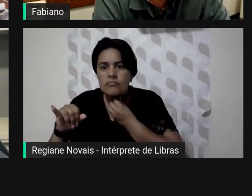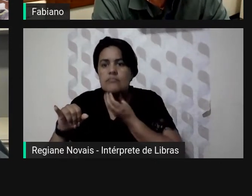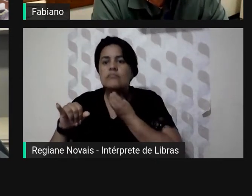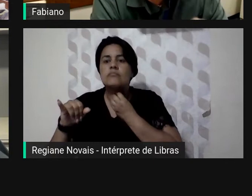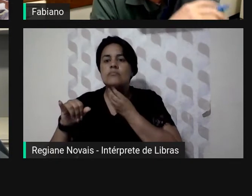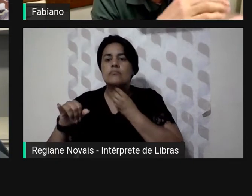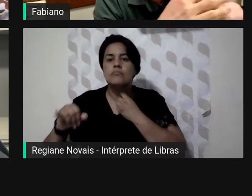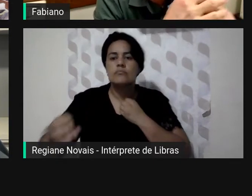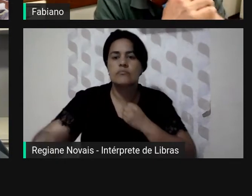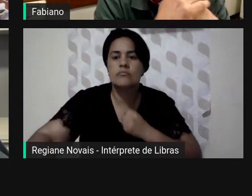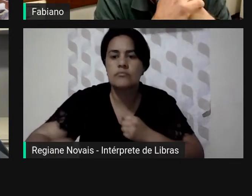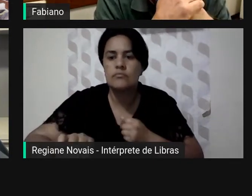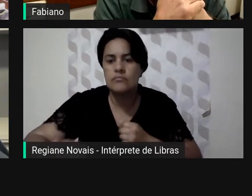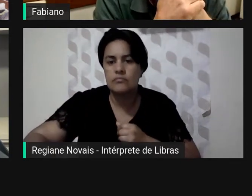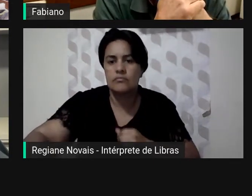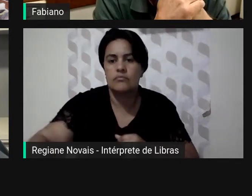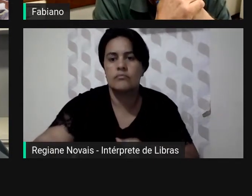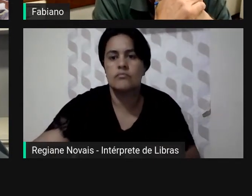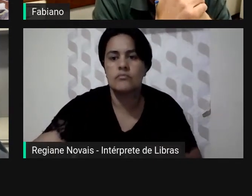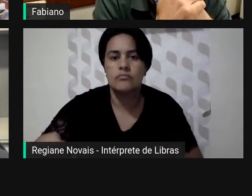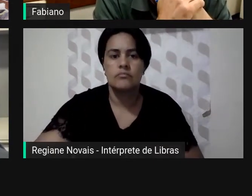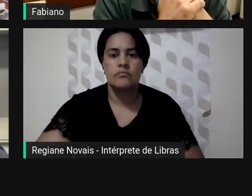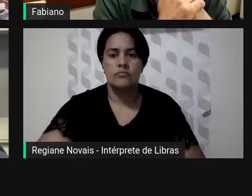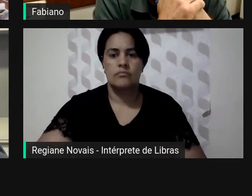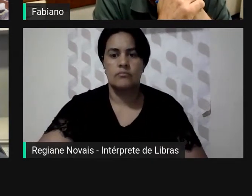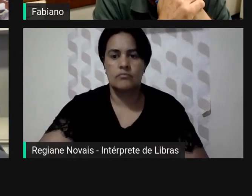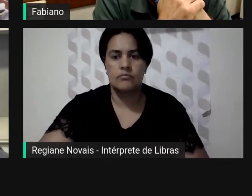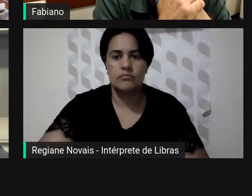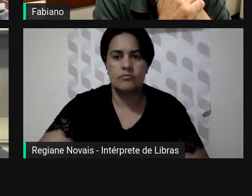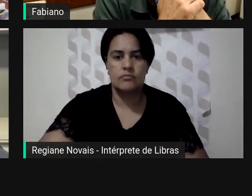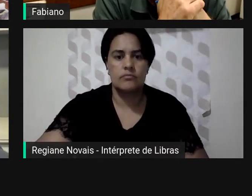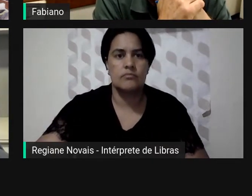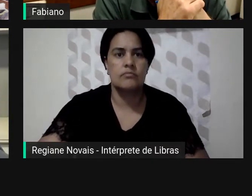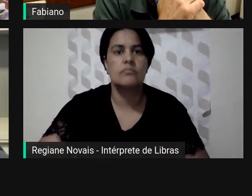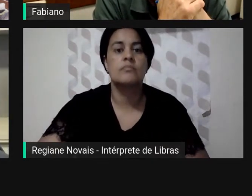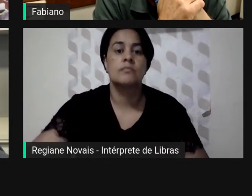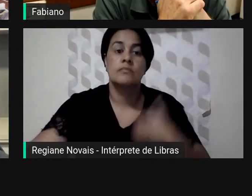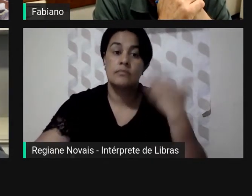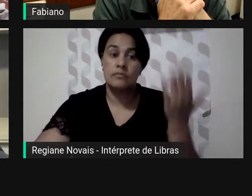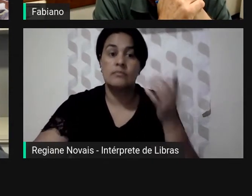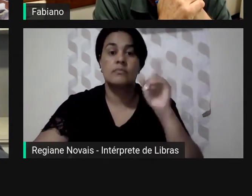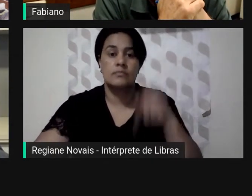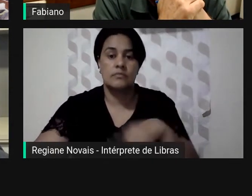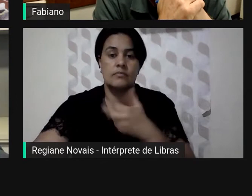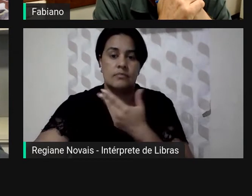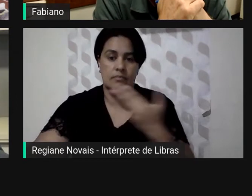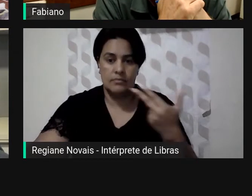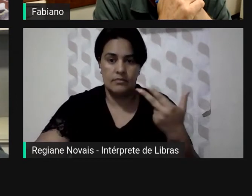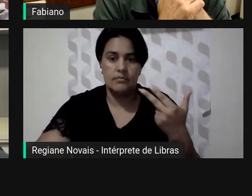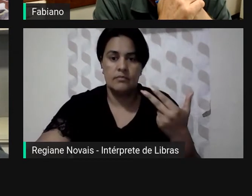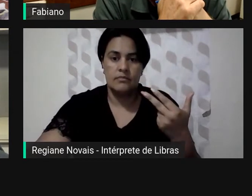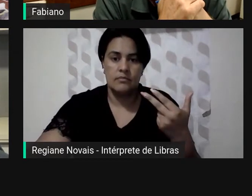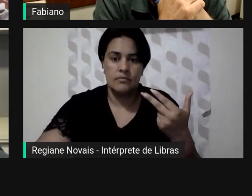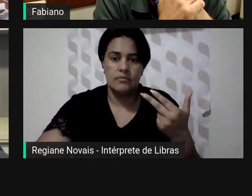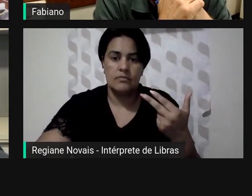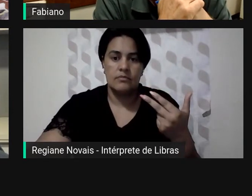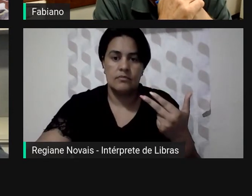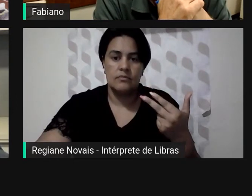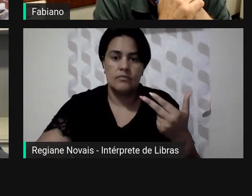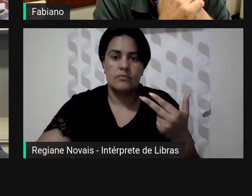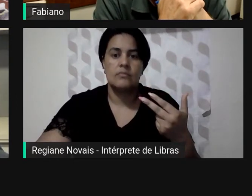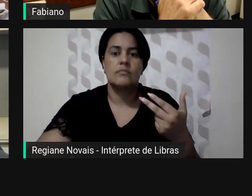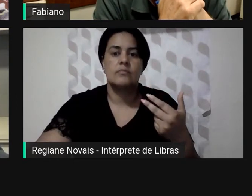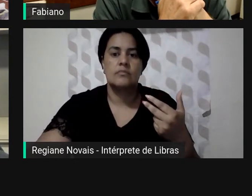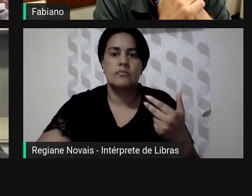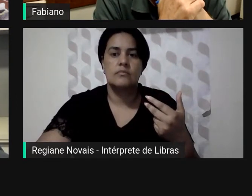exemplo lá do DTEC é um departamento muito demandado com uma agenda própria bem grande